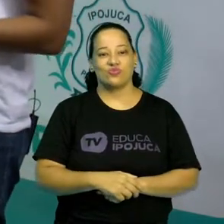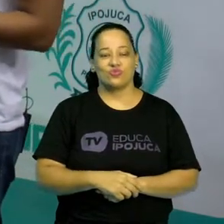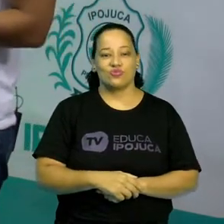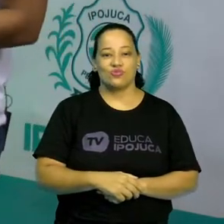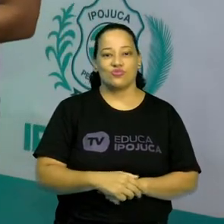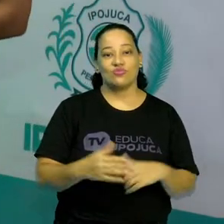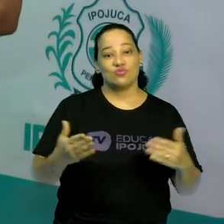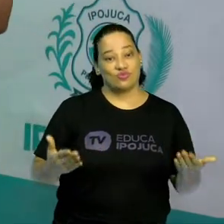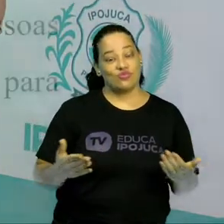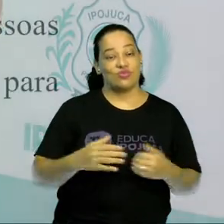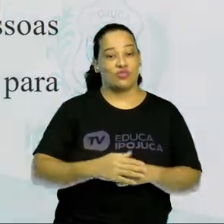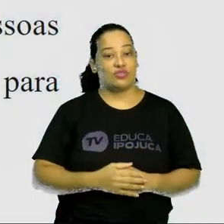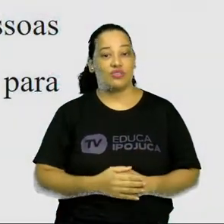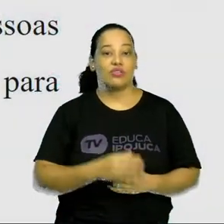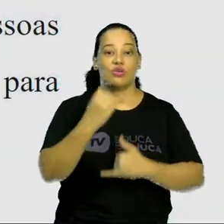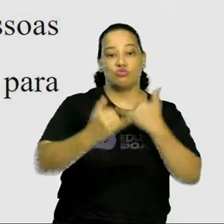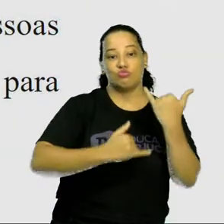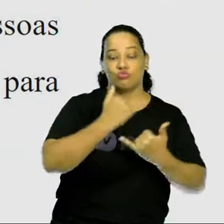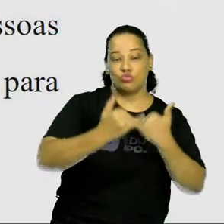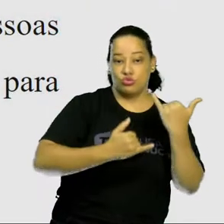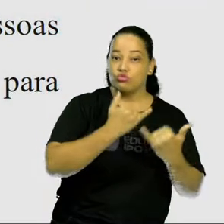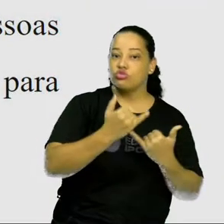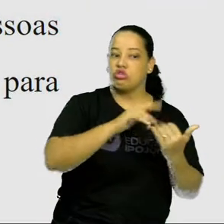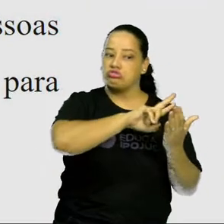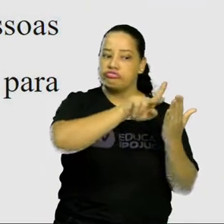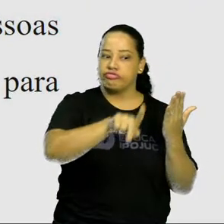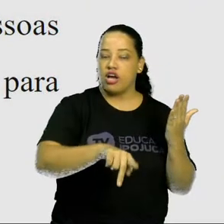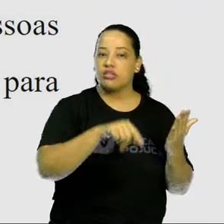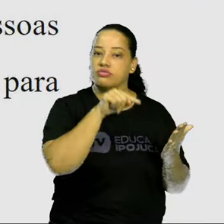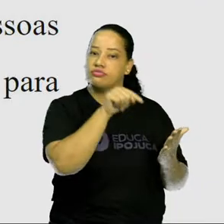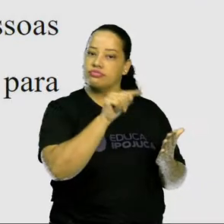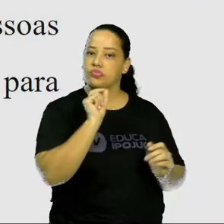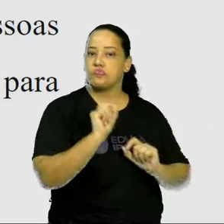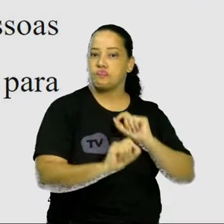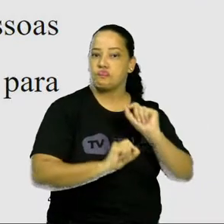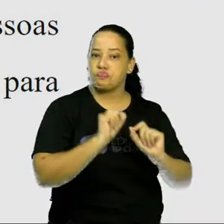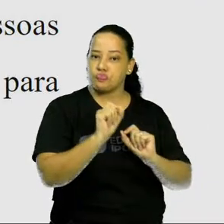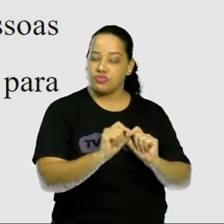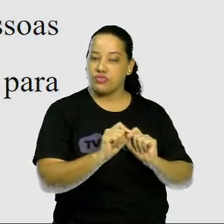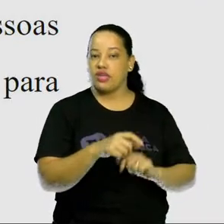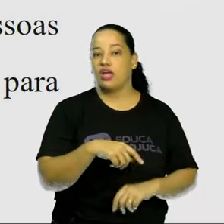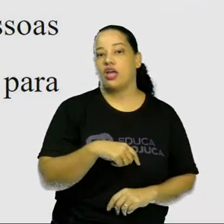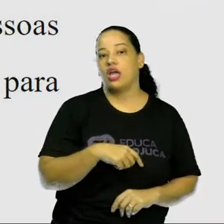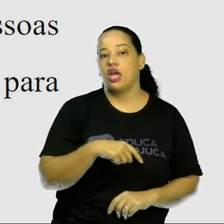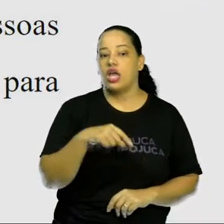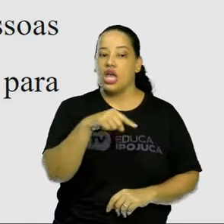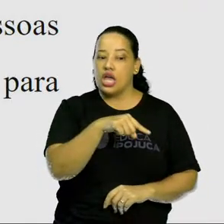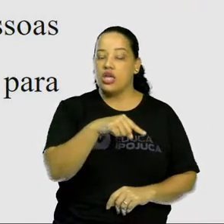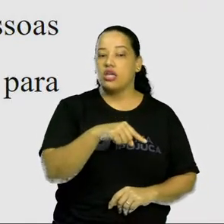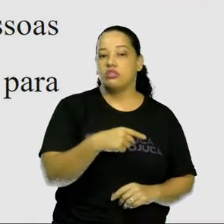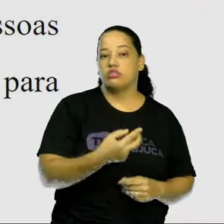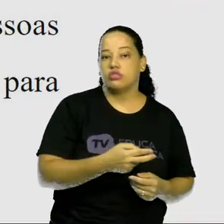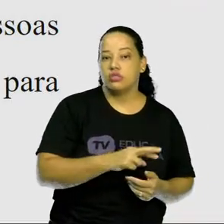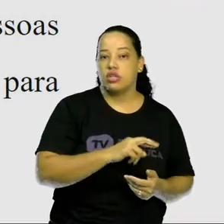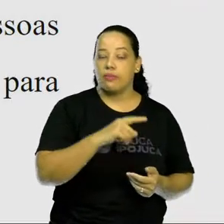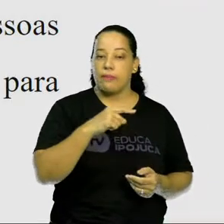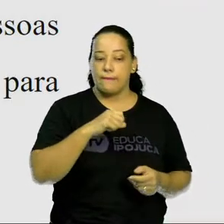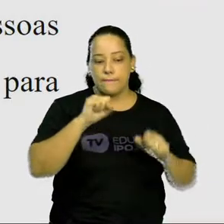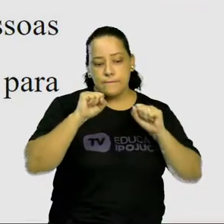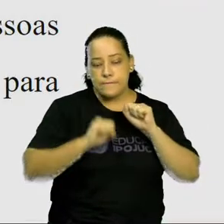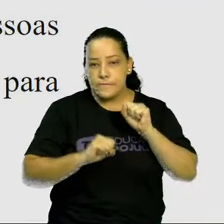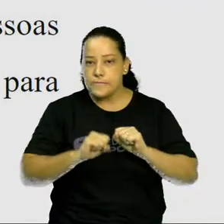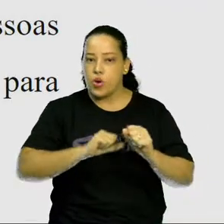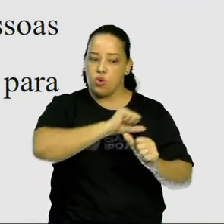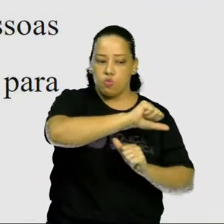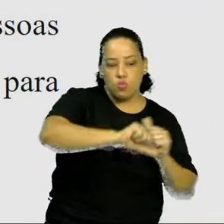Bom, os jogos populares, primeiramente, são aqueles em que seus elementos podem ser alterados,